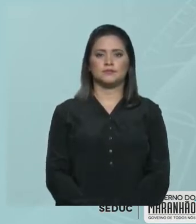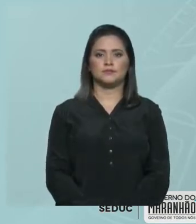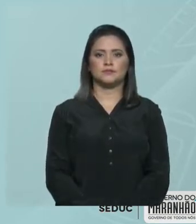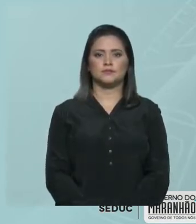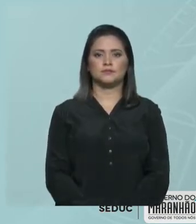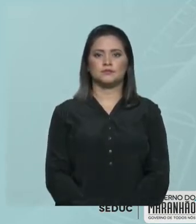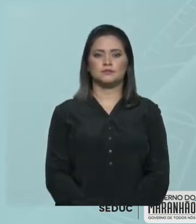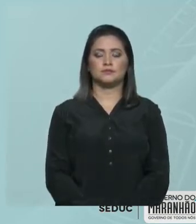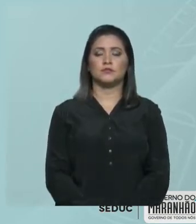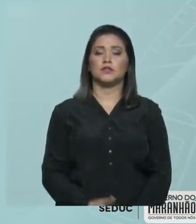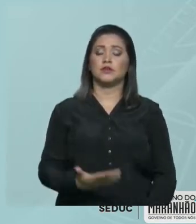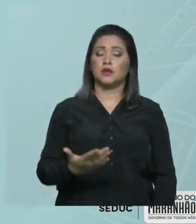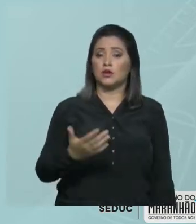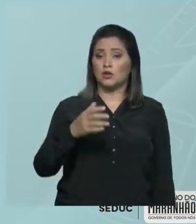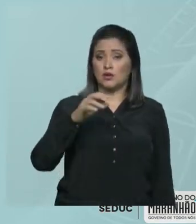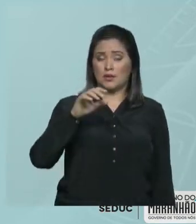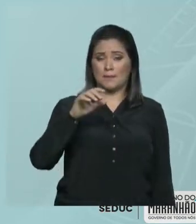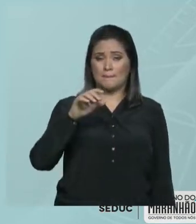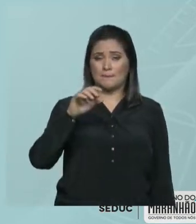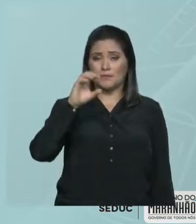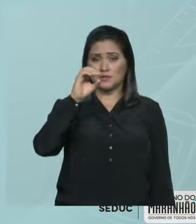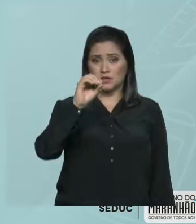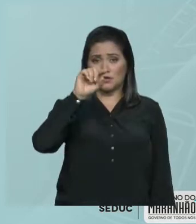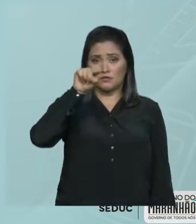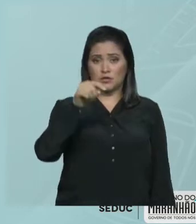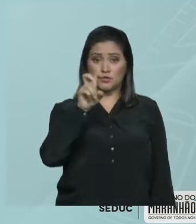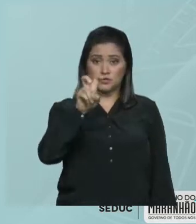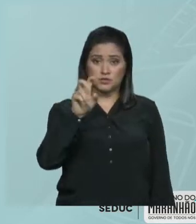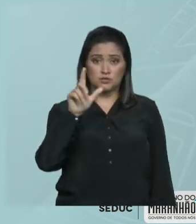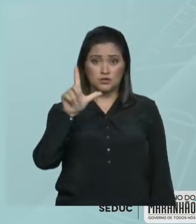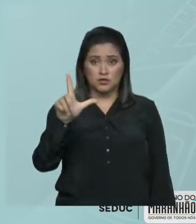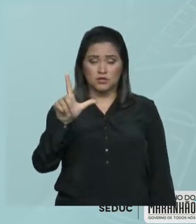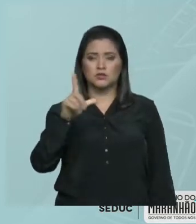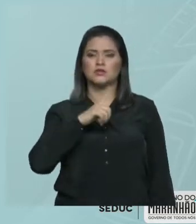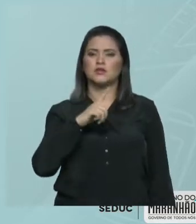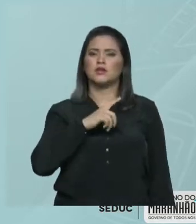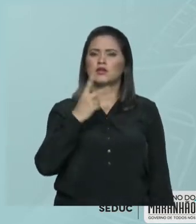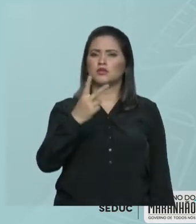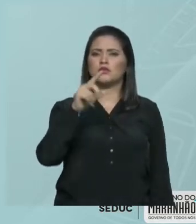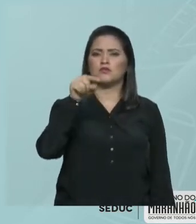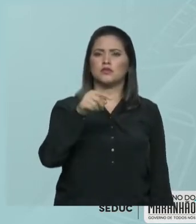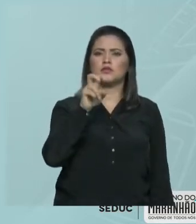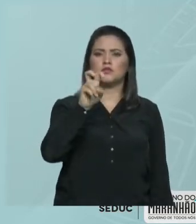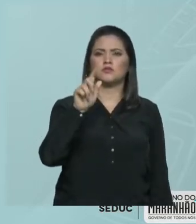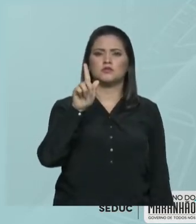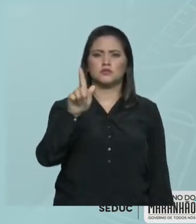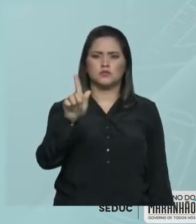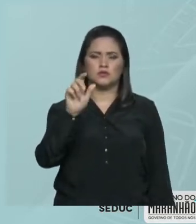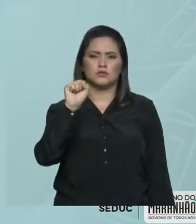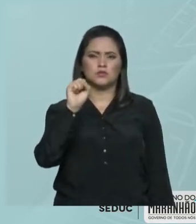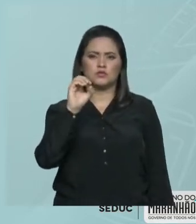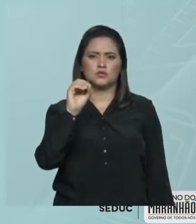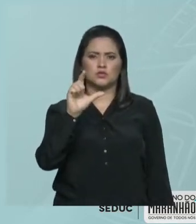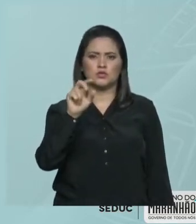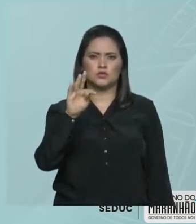tenho 2,5 do soluto nesta solução. Ok? Próxima questão.